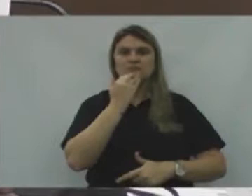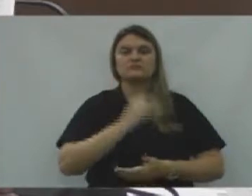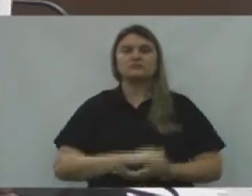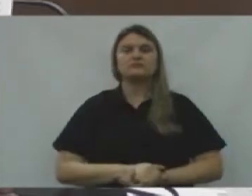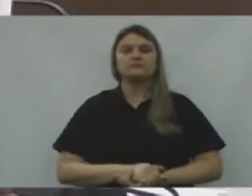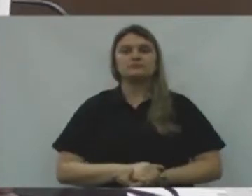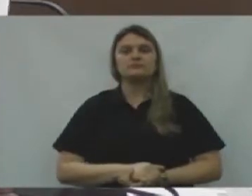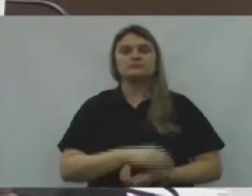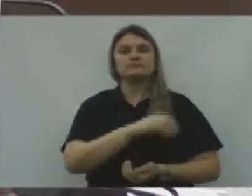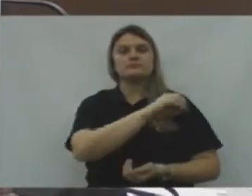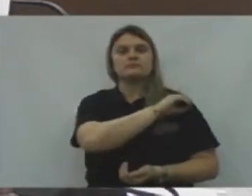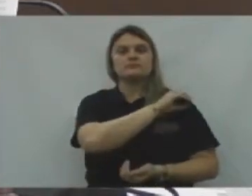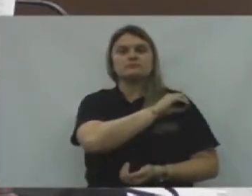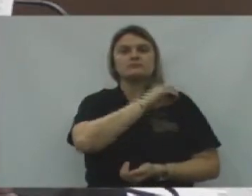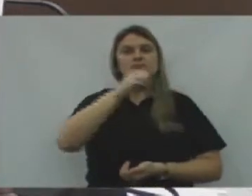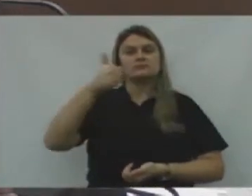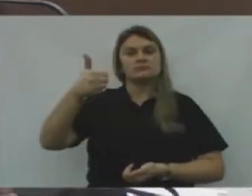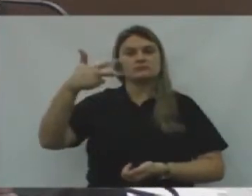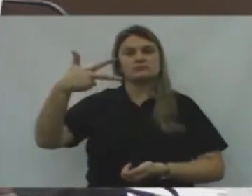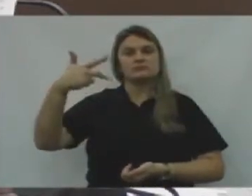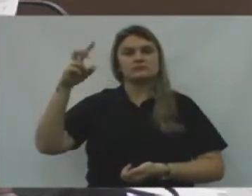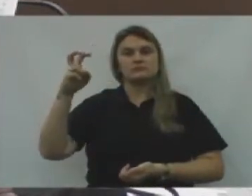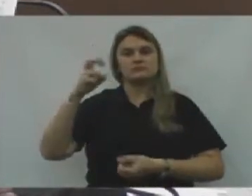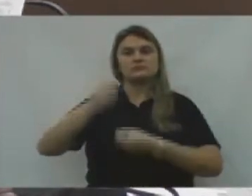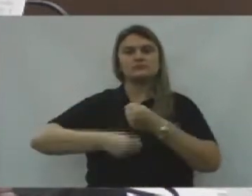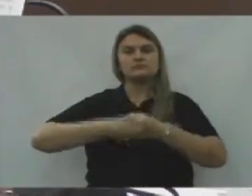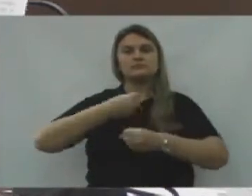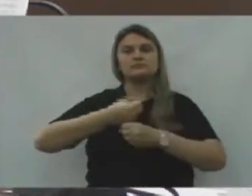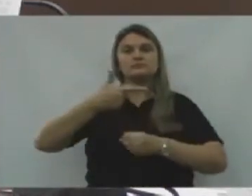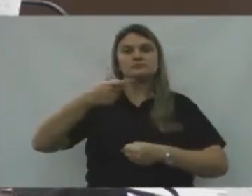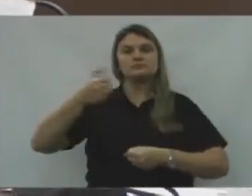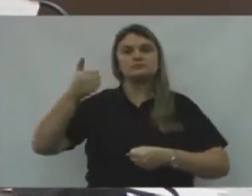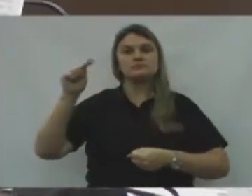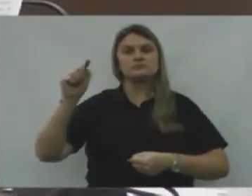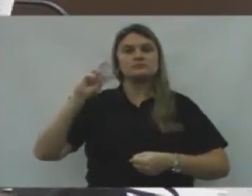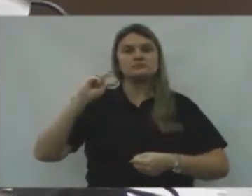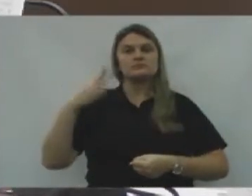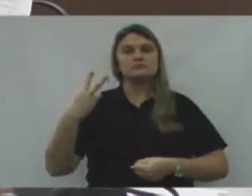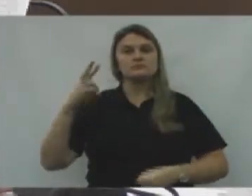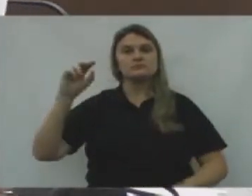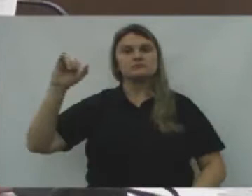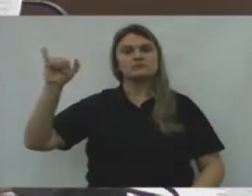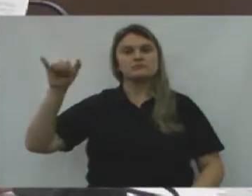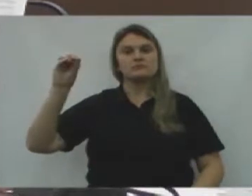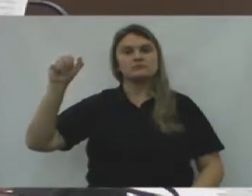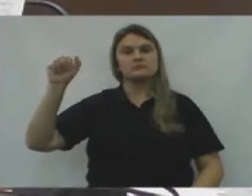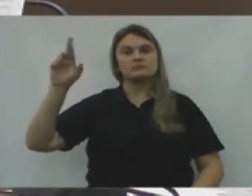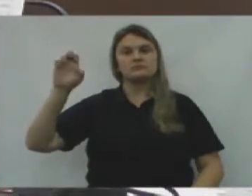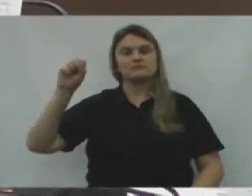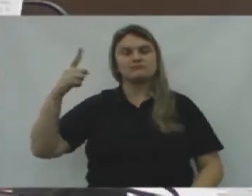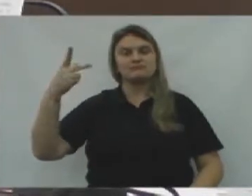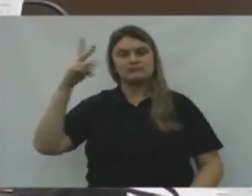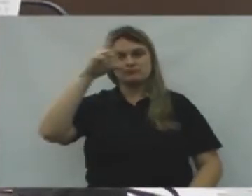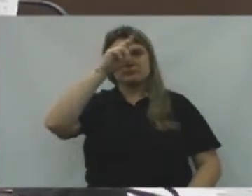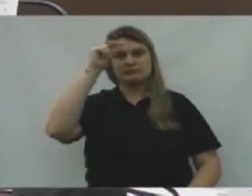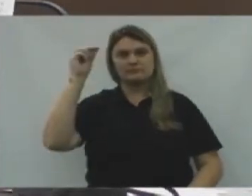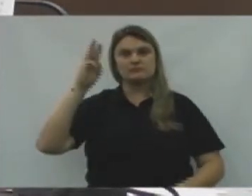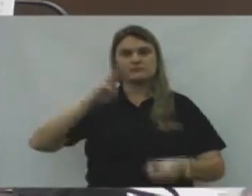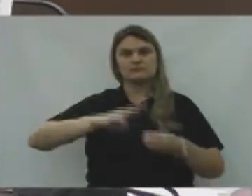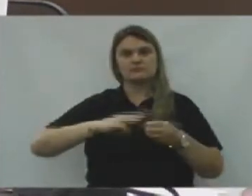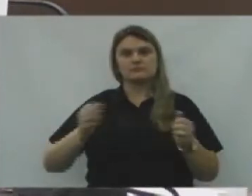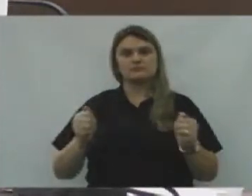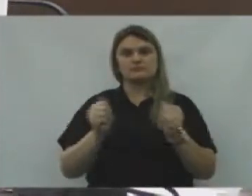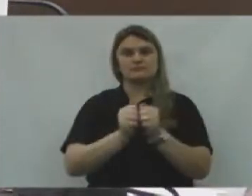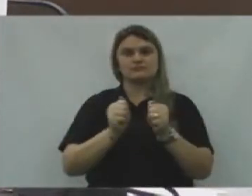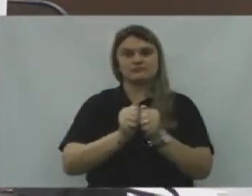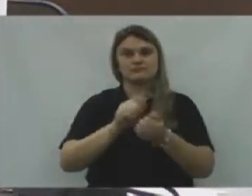Indicação de nº 135, 2017, Do vereador Juarez Leandro de Oliveira, Ao senhor prefeito municipal, Para